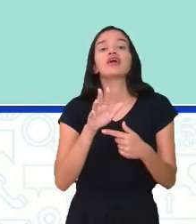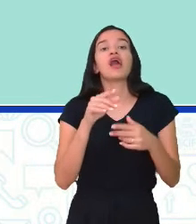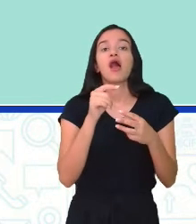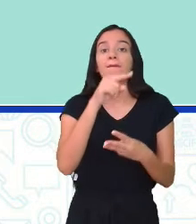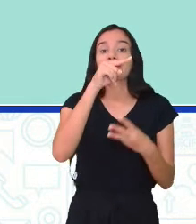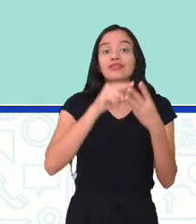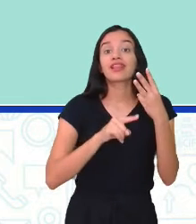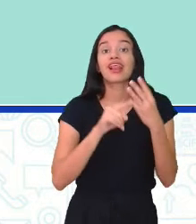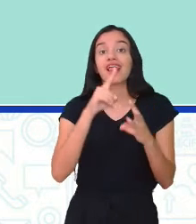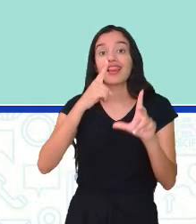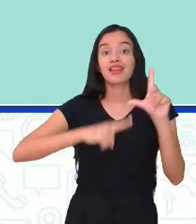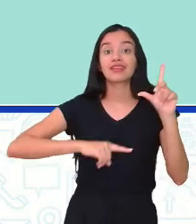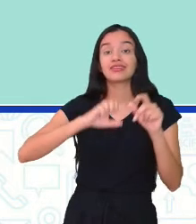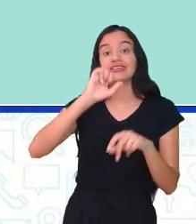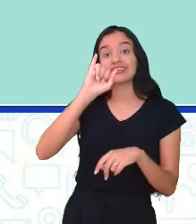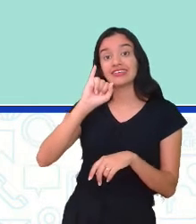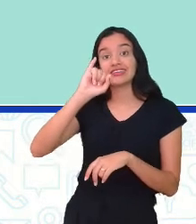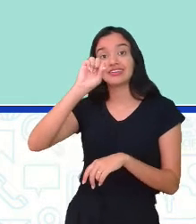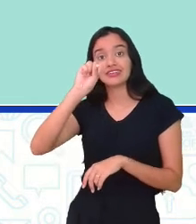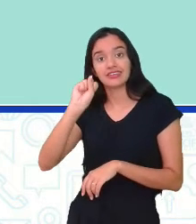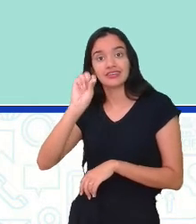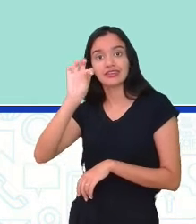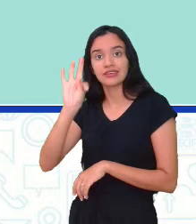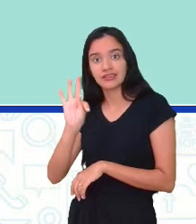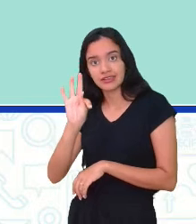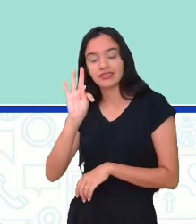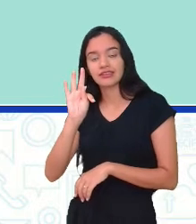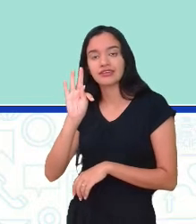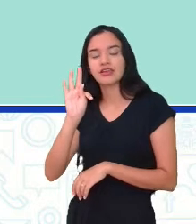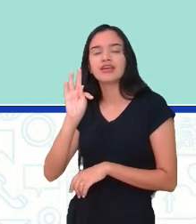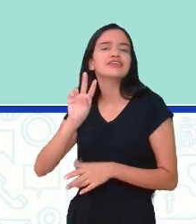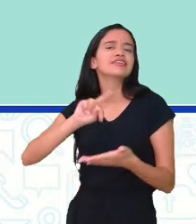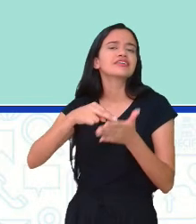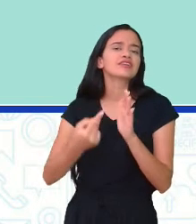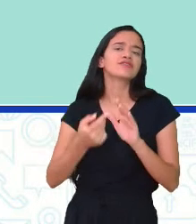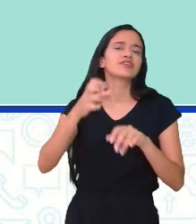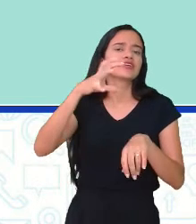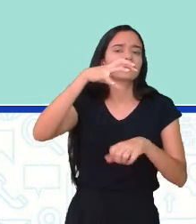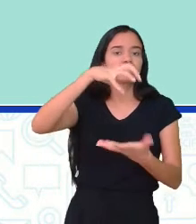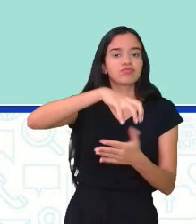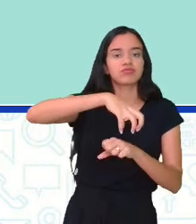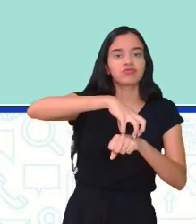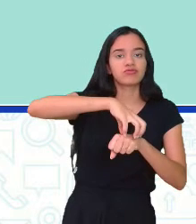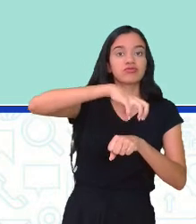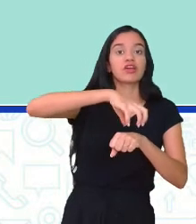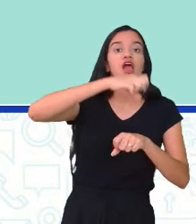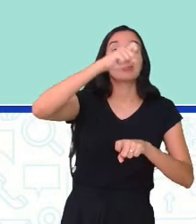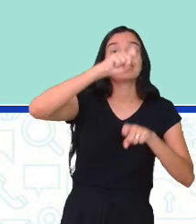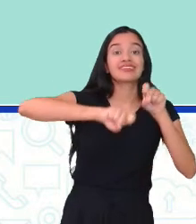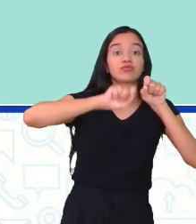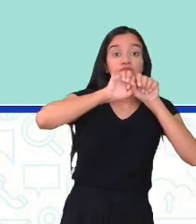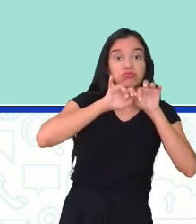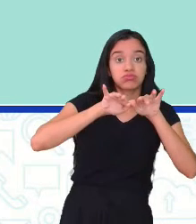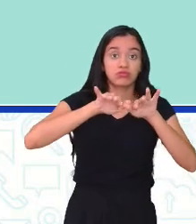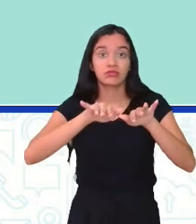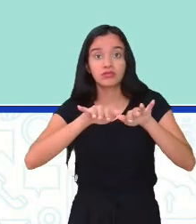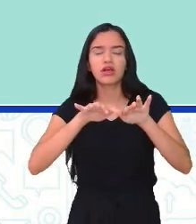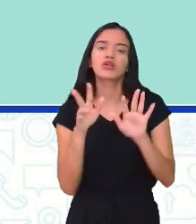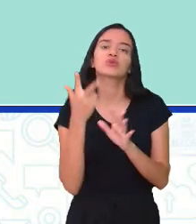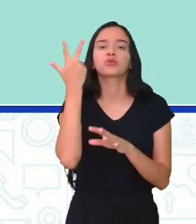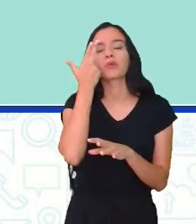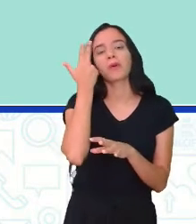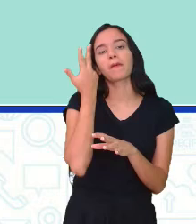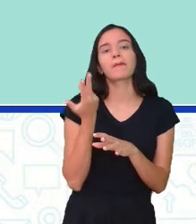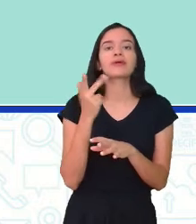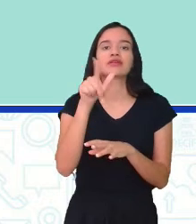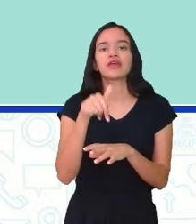IST e, se no plural, ISTs, né? Que significa infecções sexualmente transmissíveis. Normalmente,